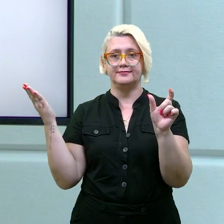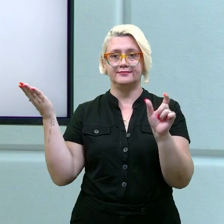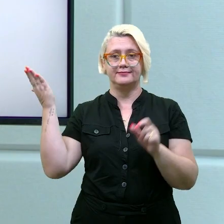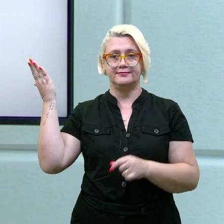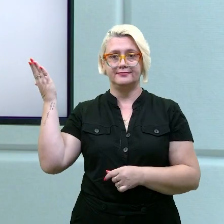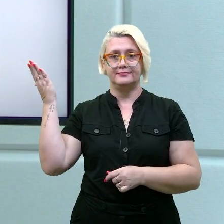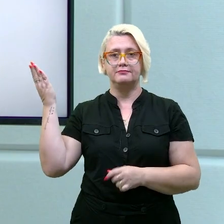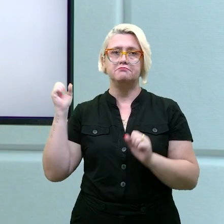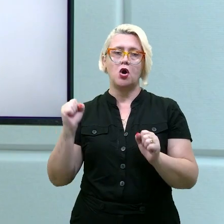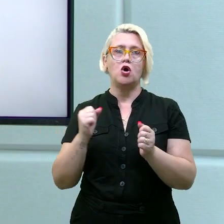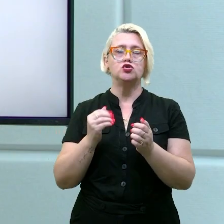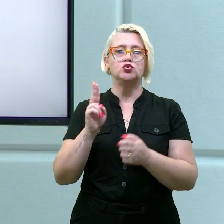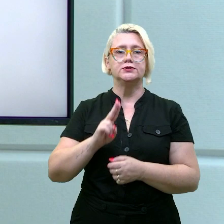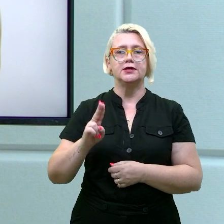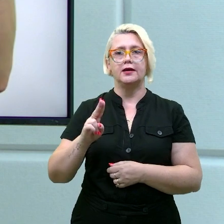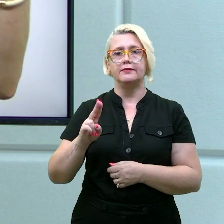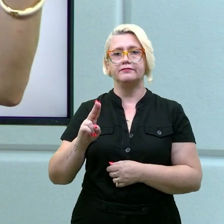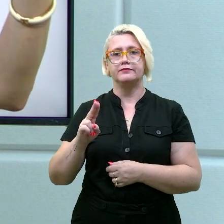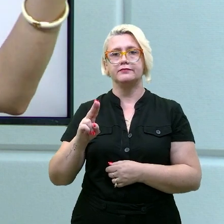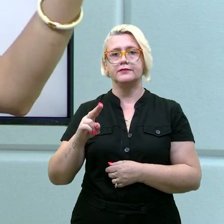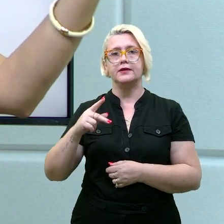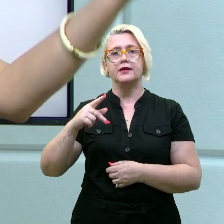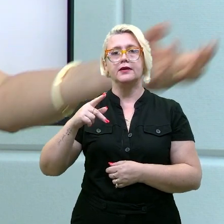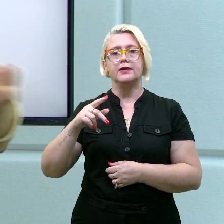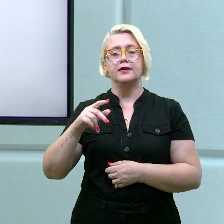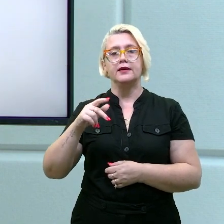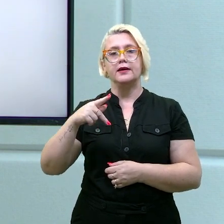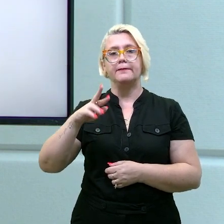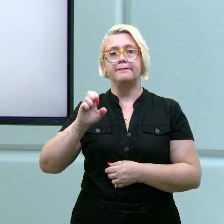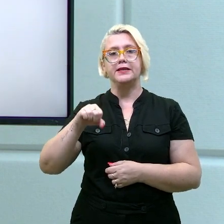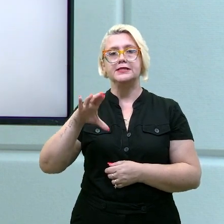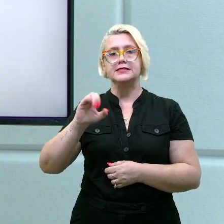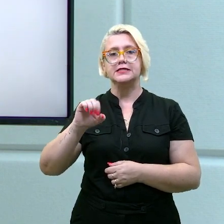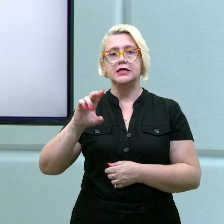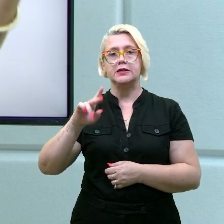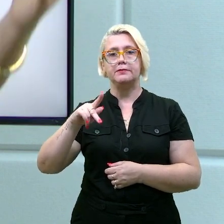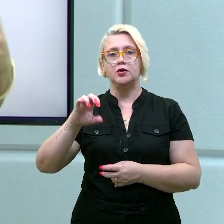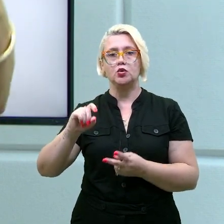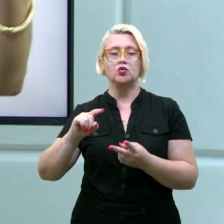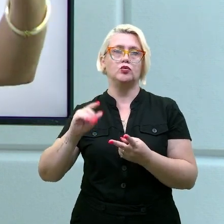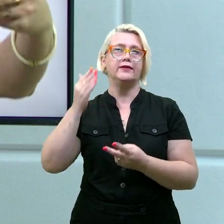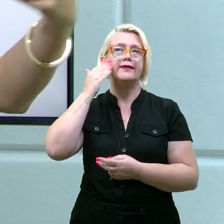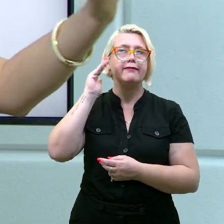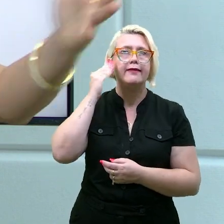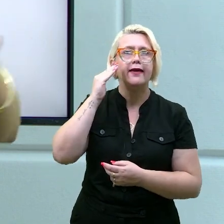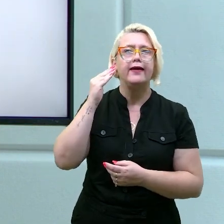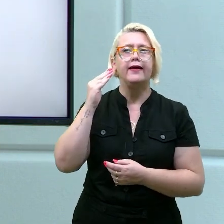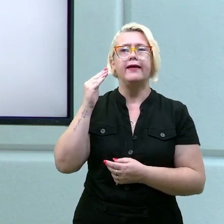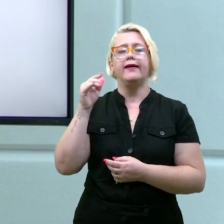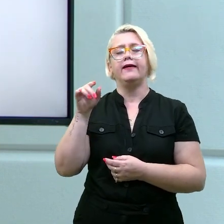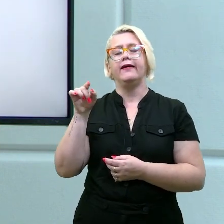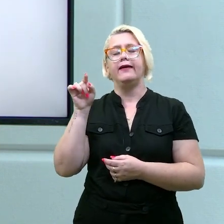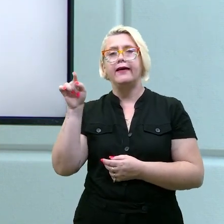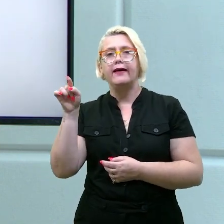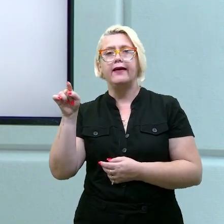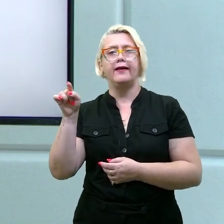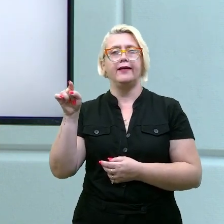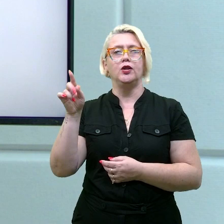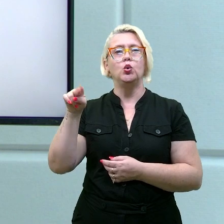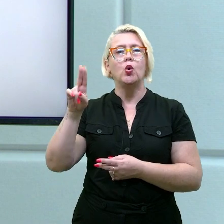princípio, é necessário compreender que a certeza da impunidade perpetua, viu?